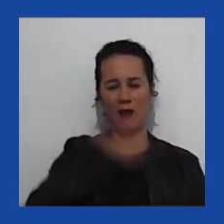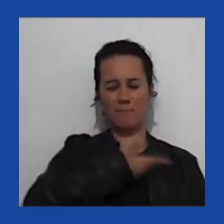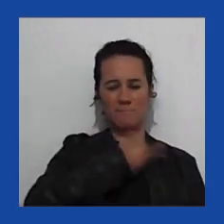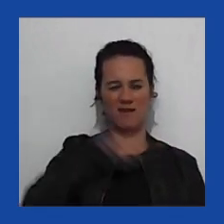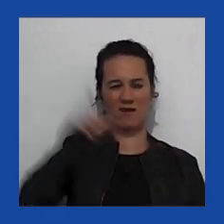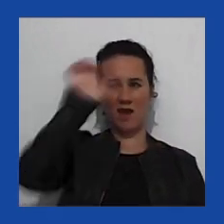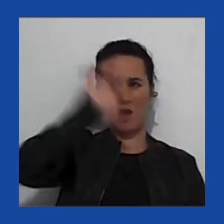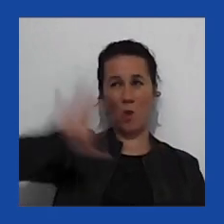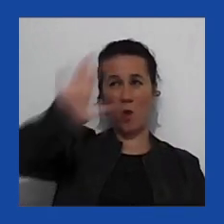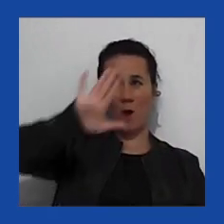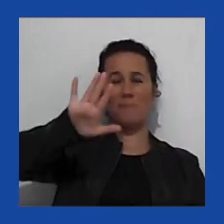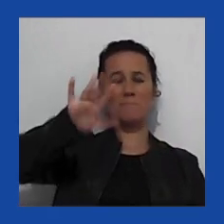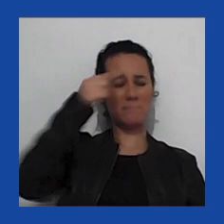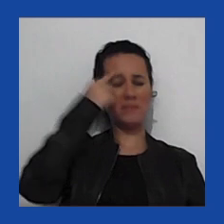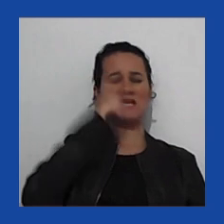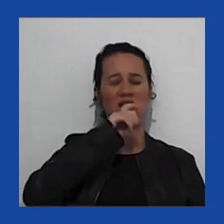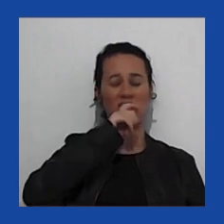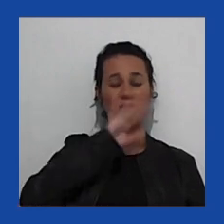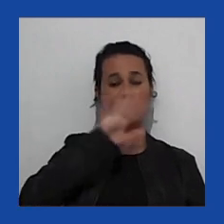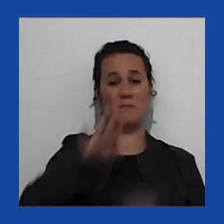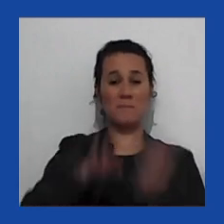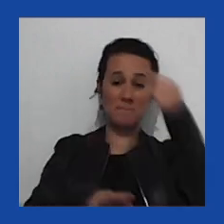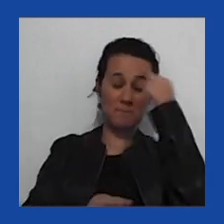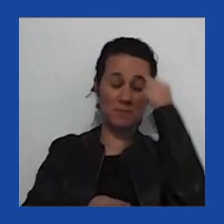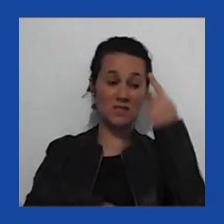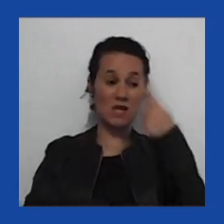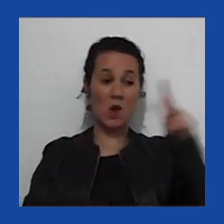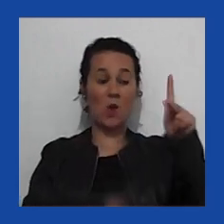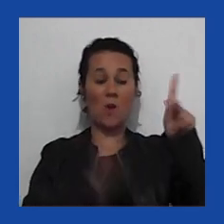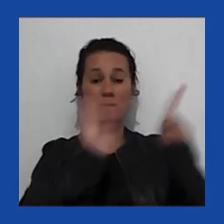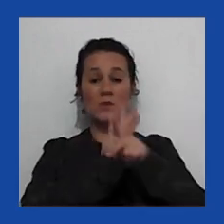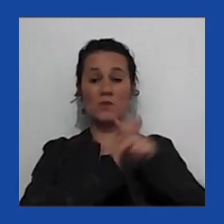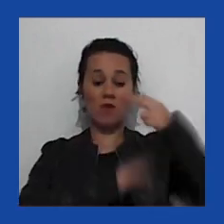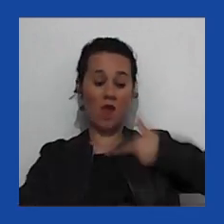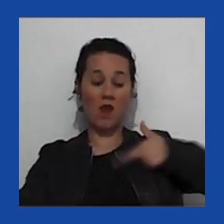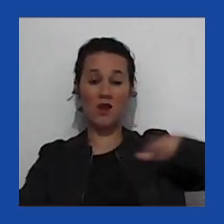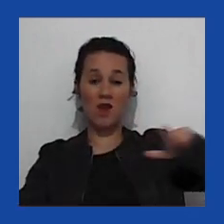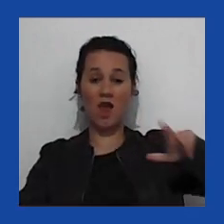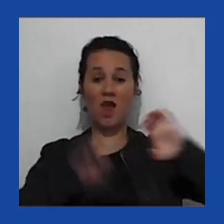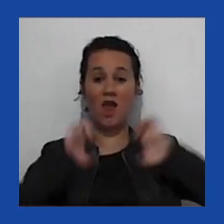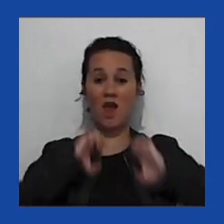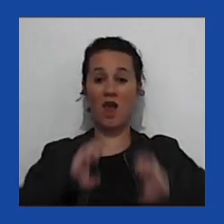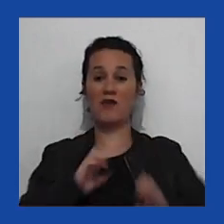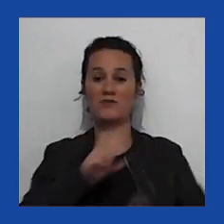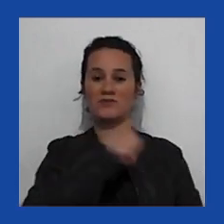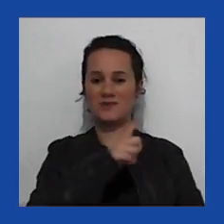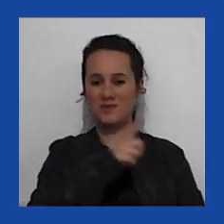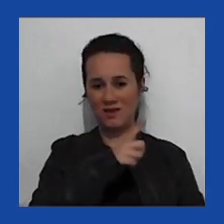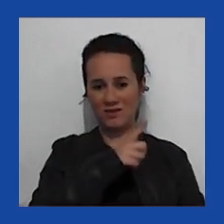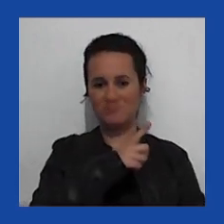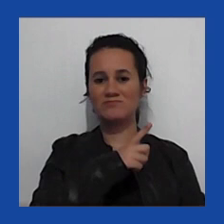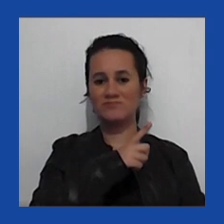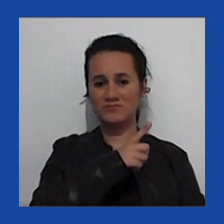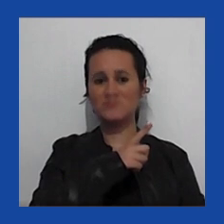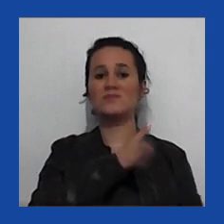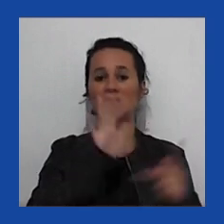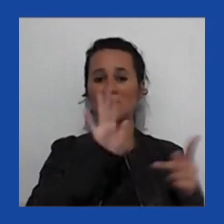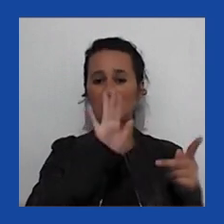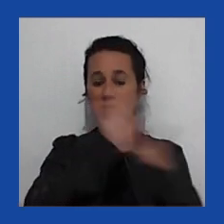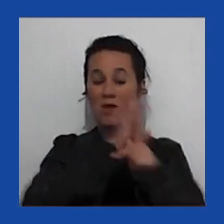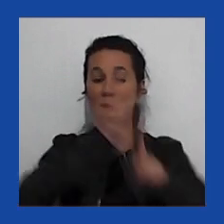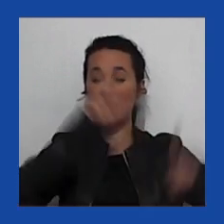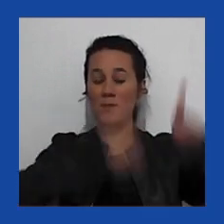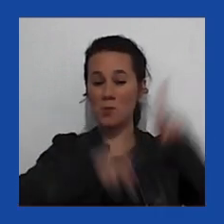eles são nacionalistas étnicos e religiosos, que estão excluindo uma parte da população deles,